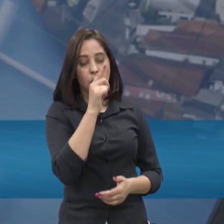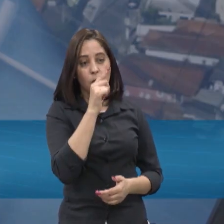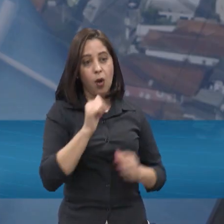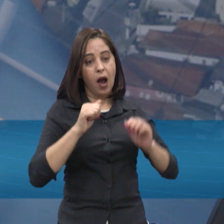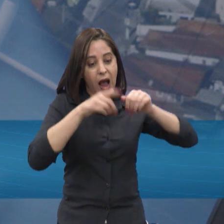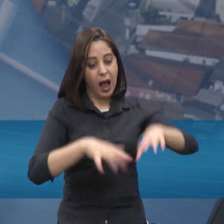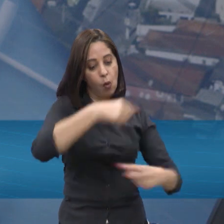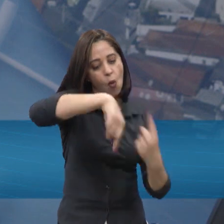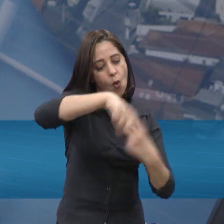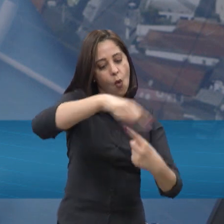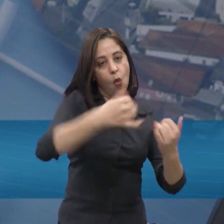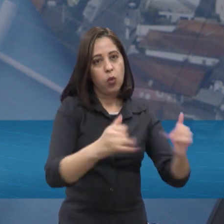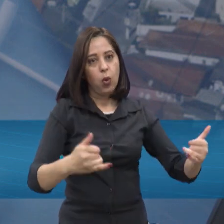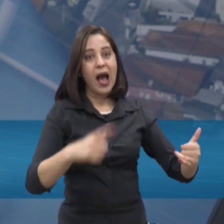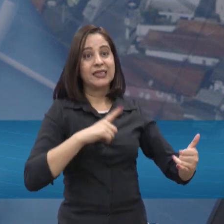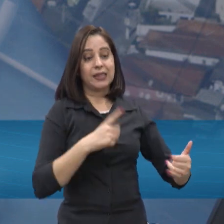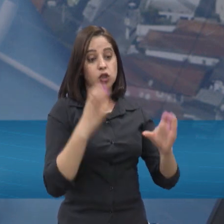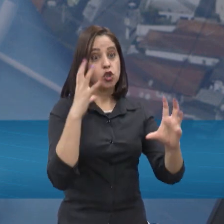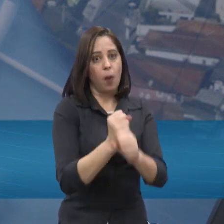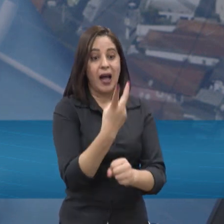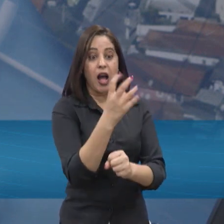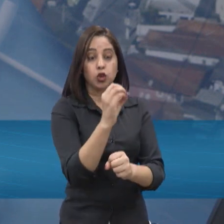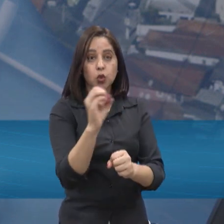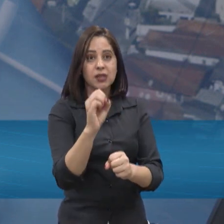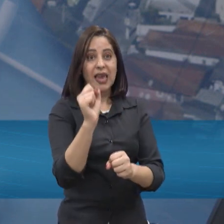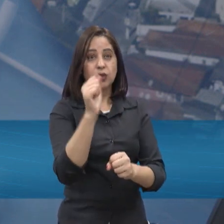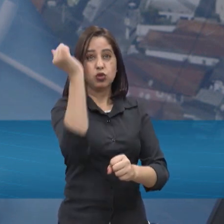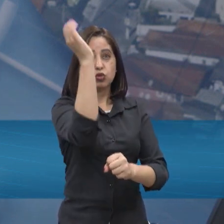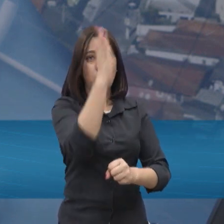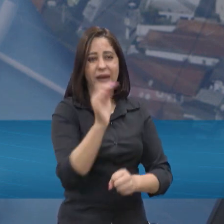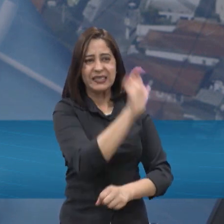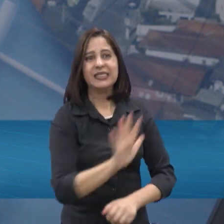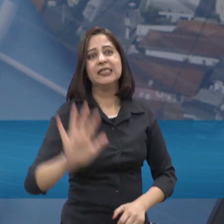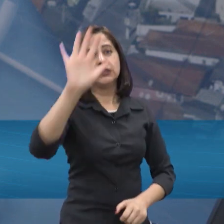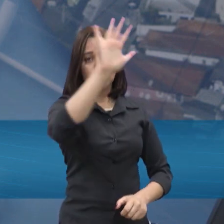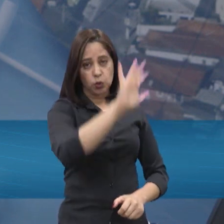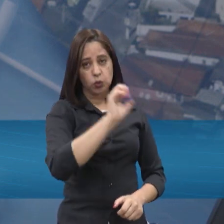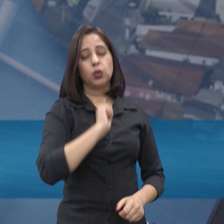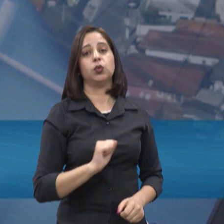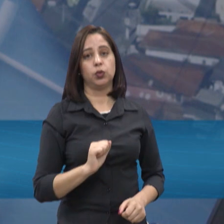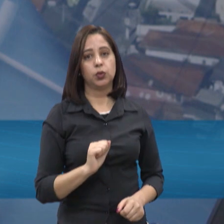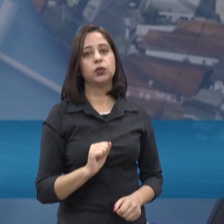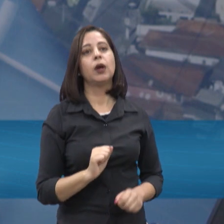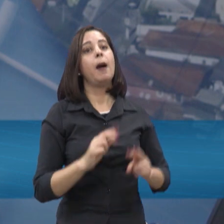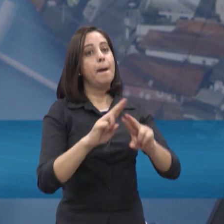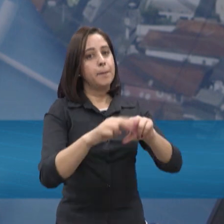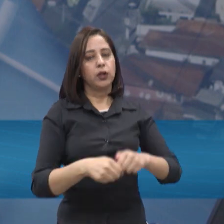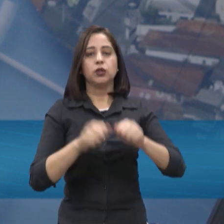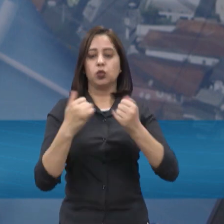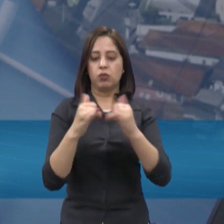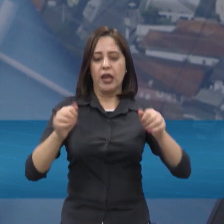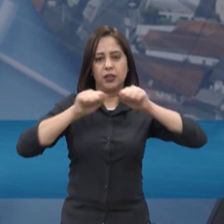então, realmente, não é à toa que é o que predomina, né, em relação, quando a gente fala de distribuição de energia,